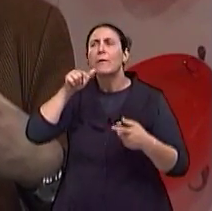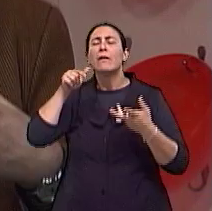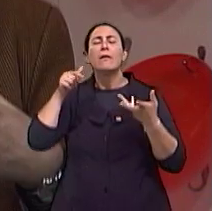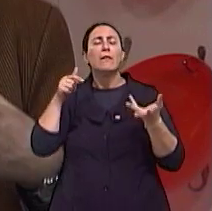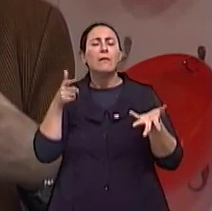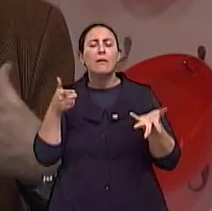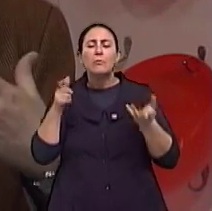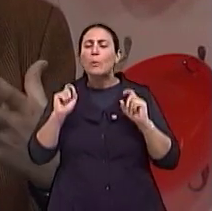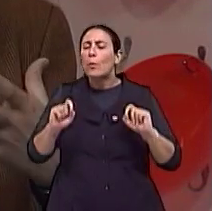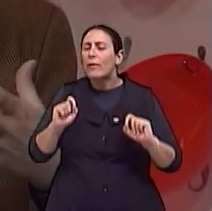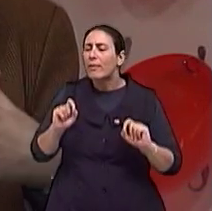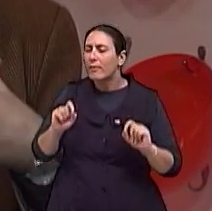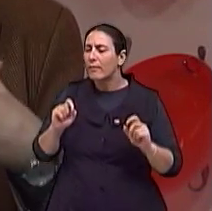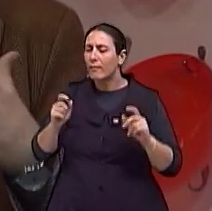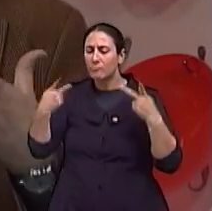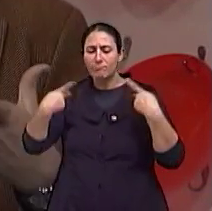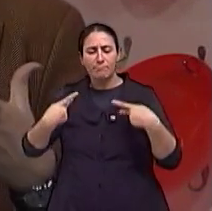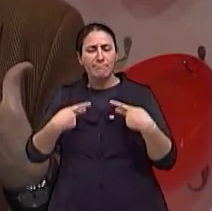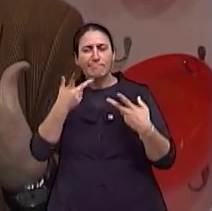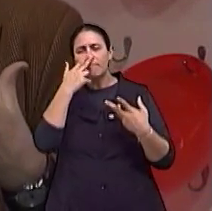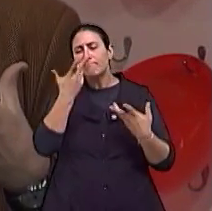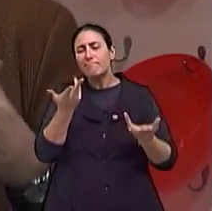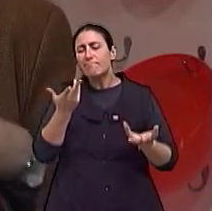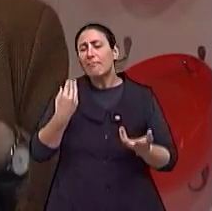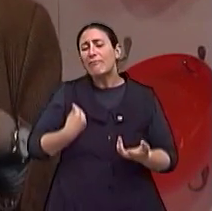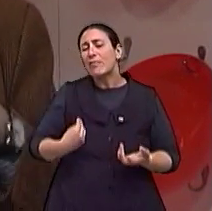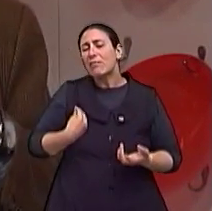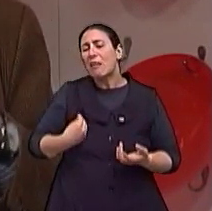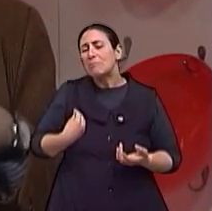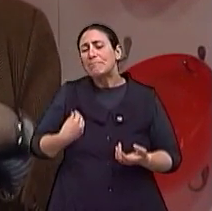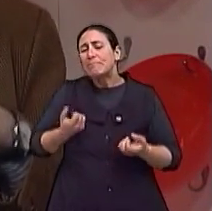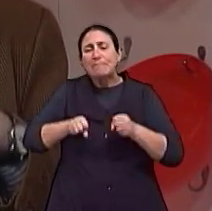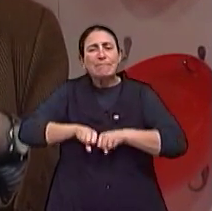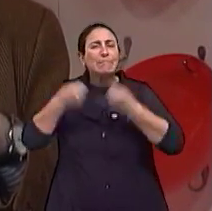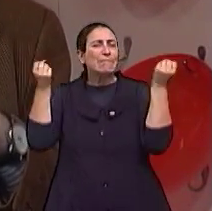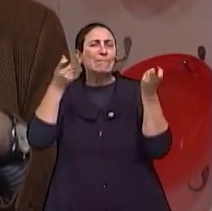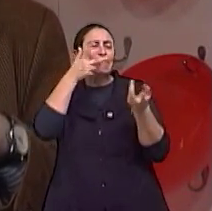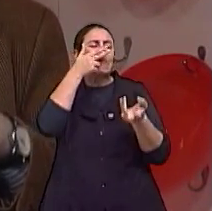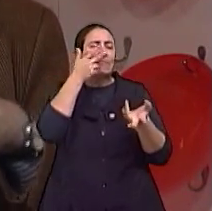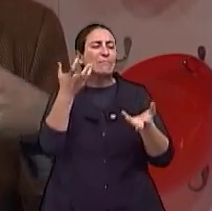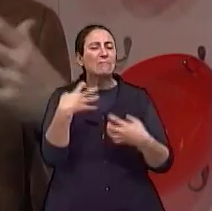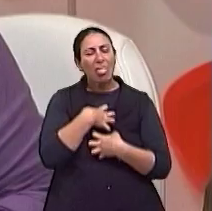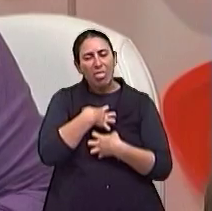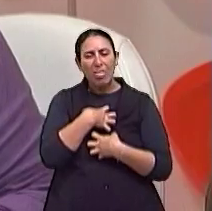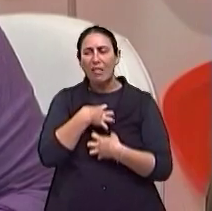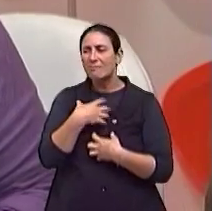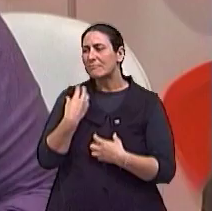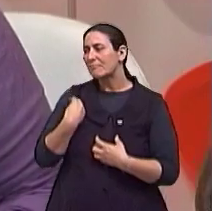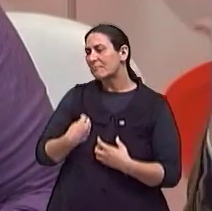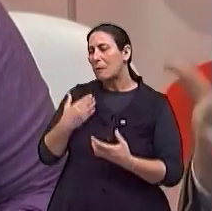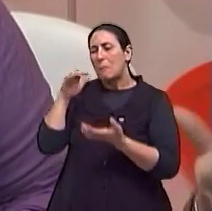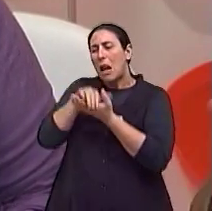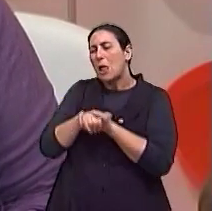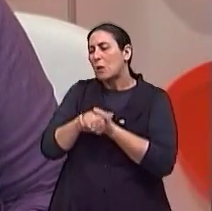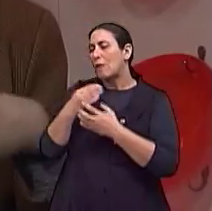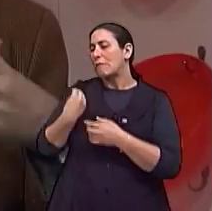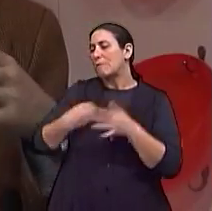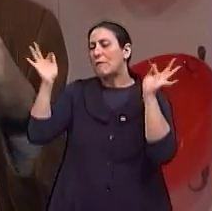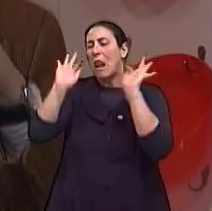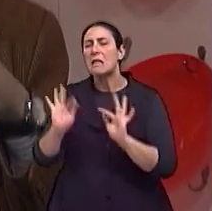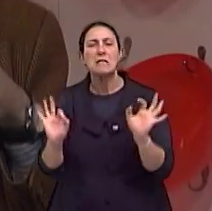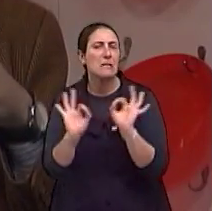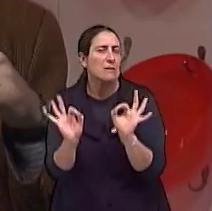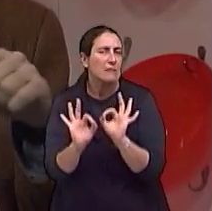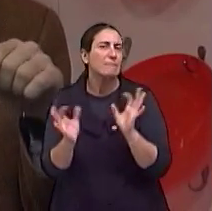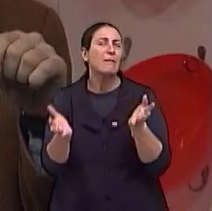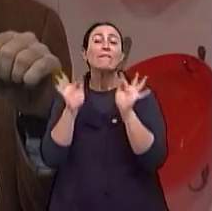vida um pouco frustrada, né? Acho que a gente pode dizer que ela teve com o seu marido, com a família que